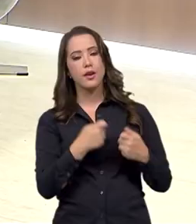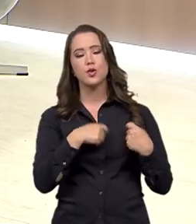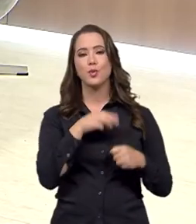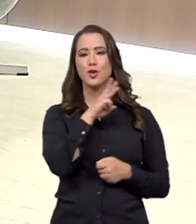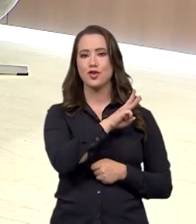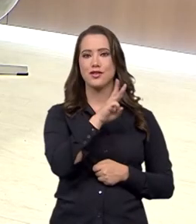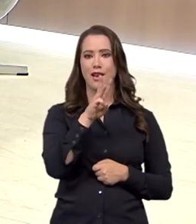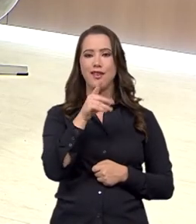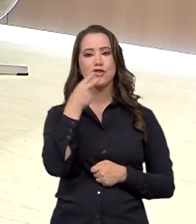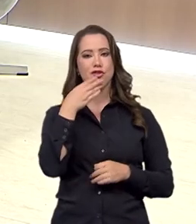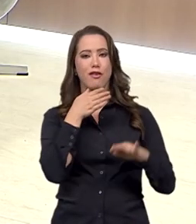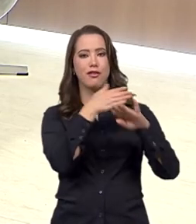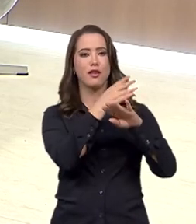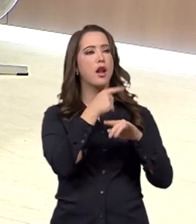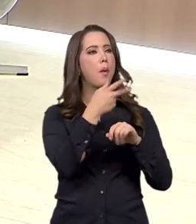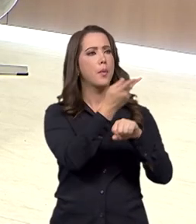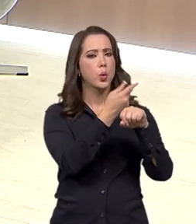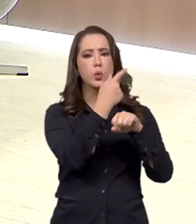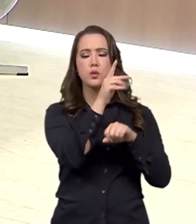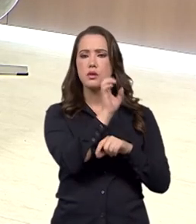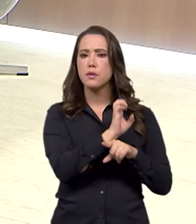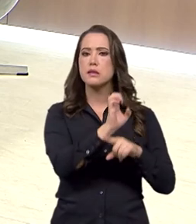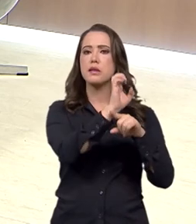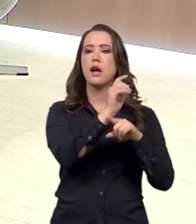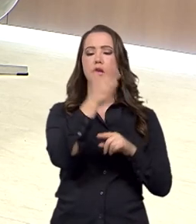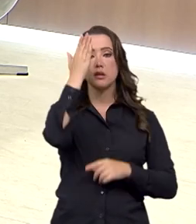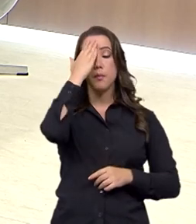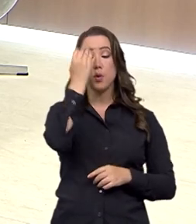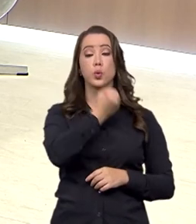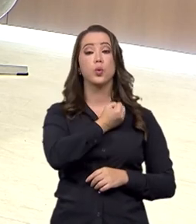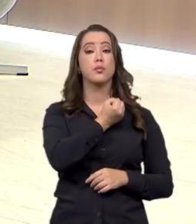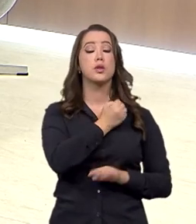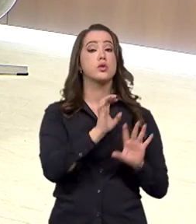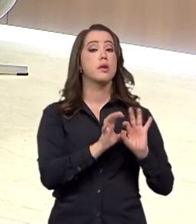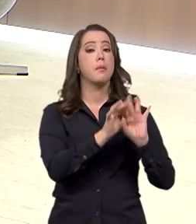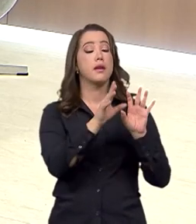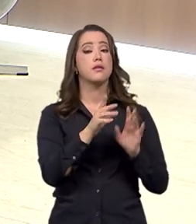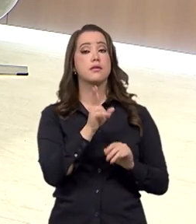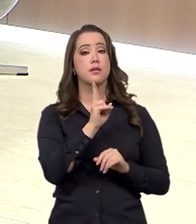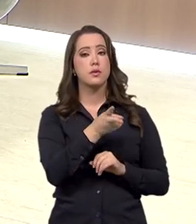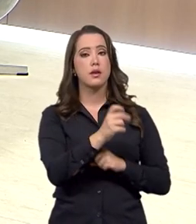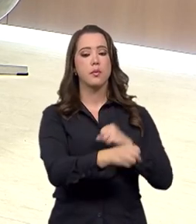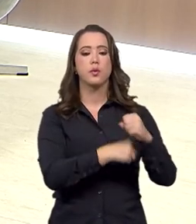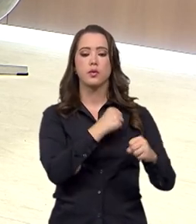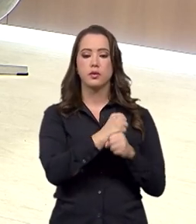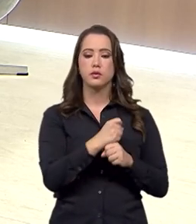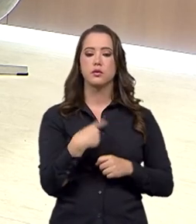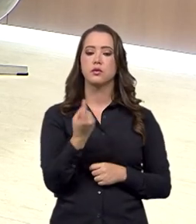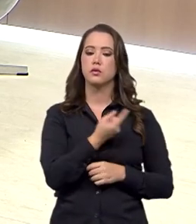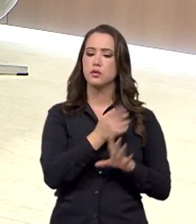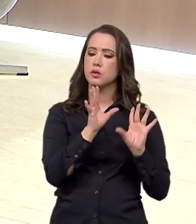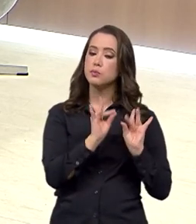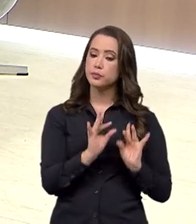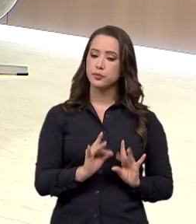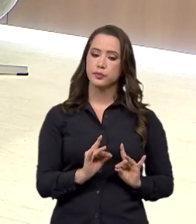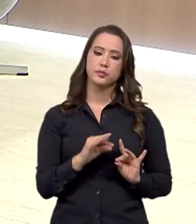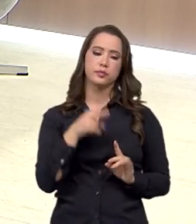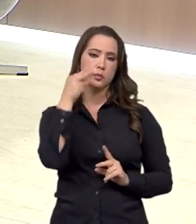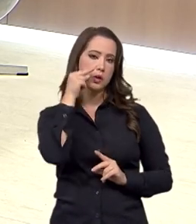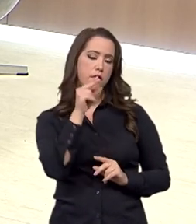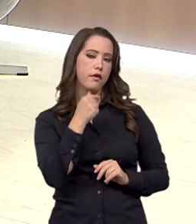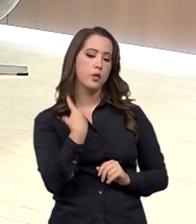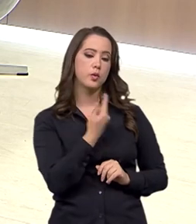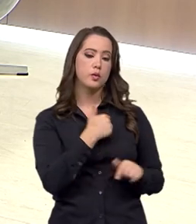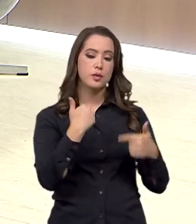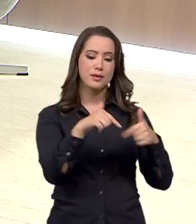painel, procurar o seu estado, saber quantas licenças são emitidas a cada ano, nos anos anteriores também, realmente acompanhar o